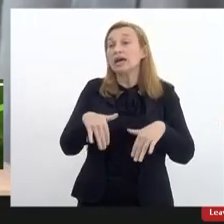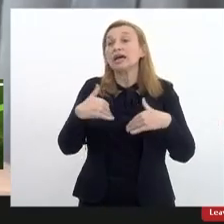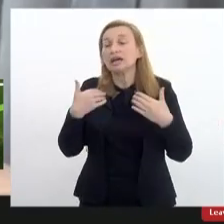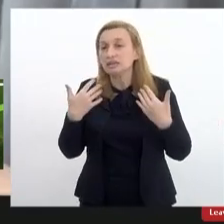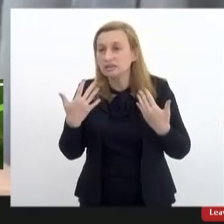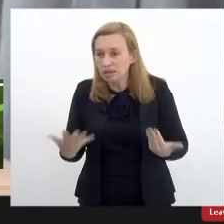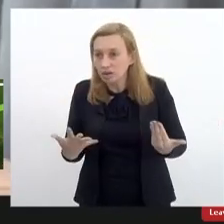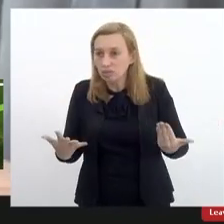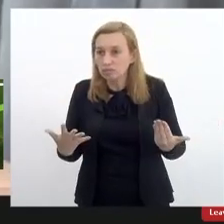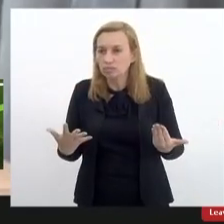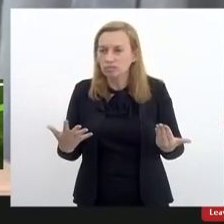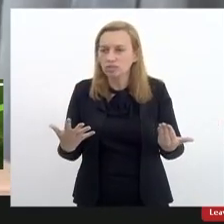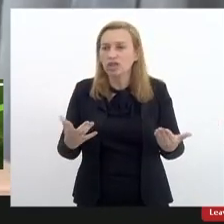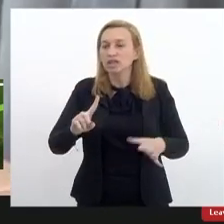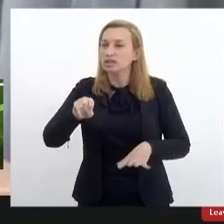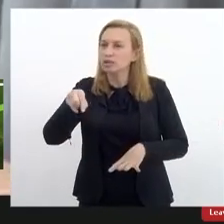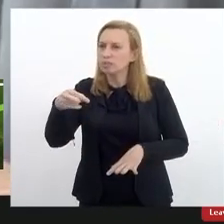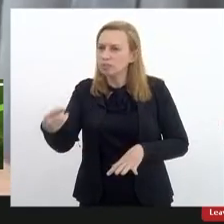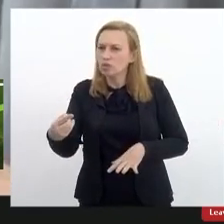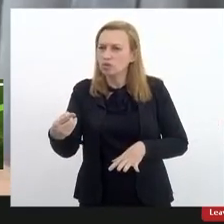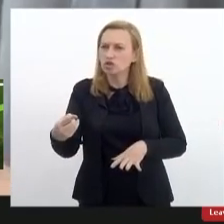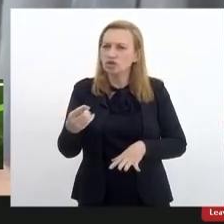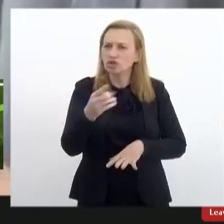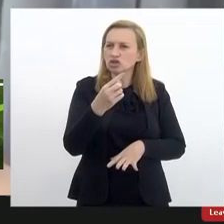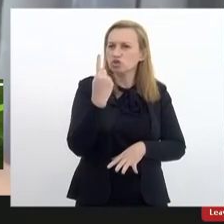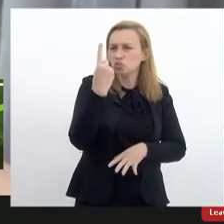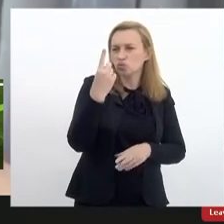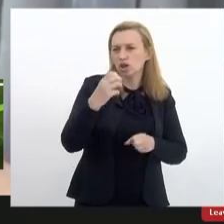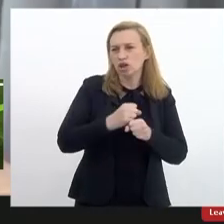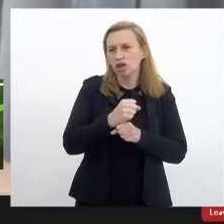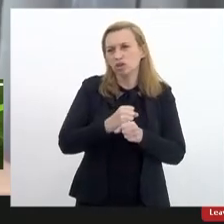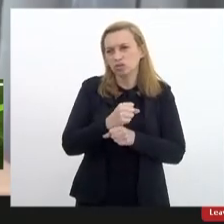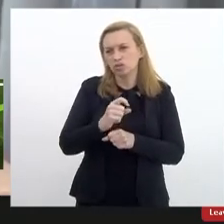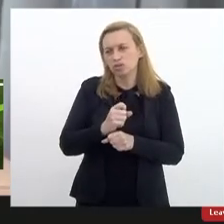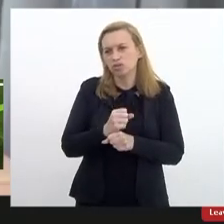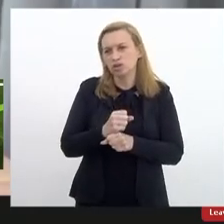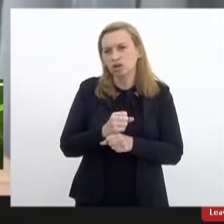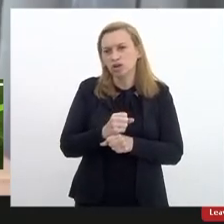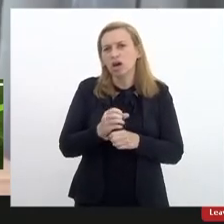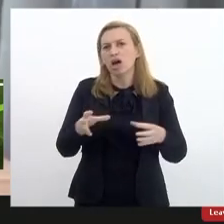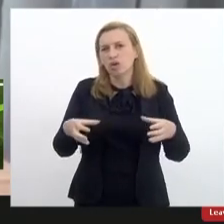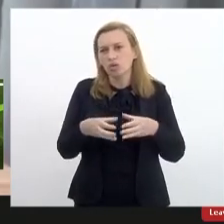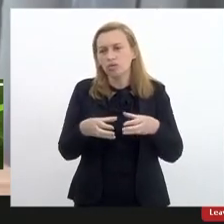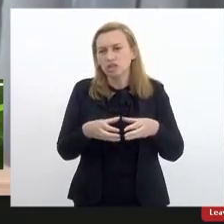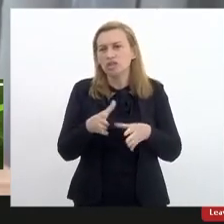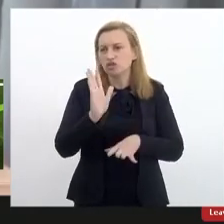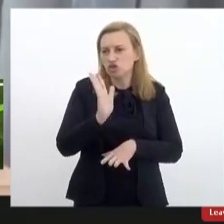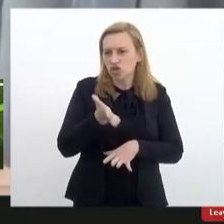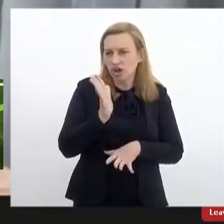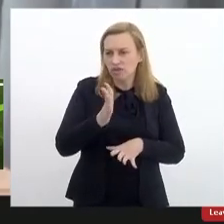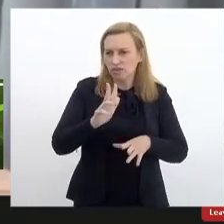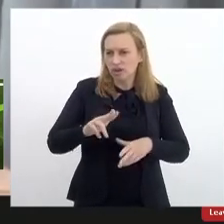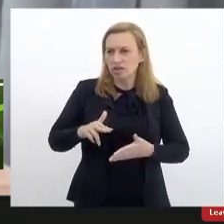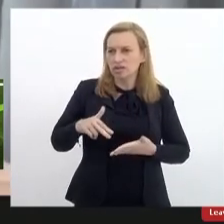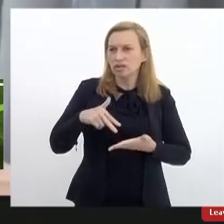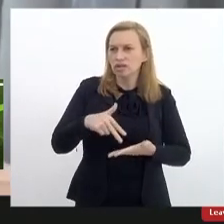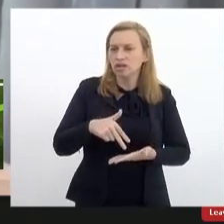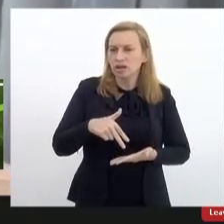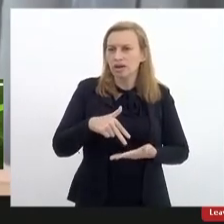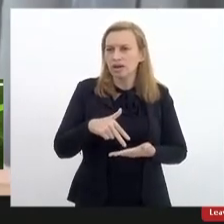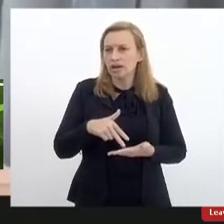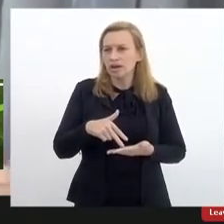depois de praticamente um ano a comissão já vai se posicionar